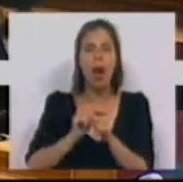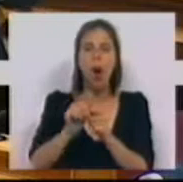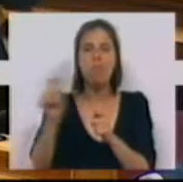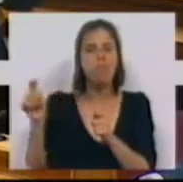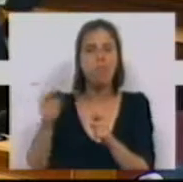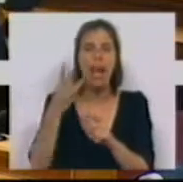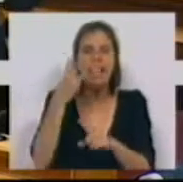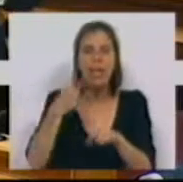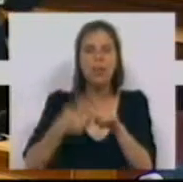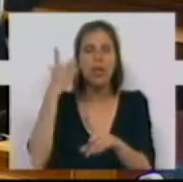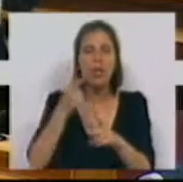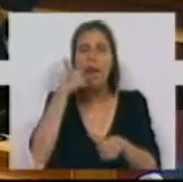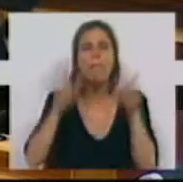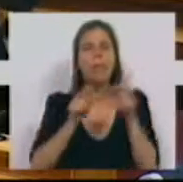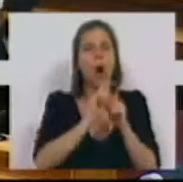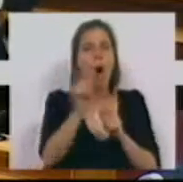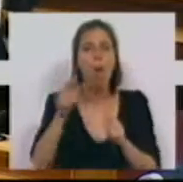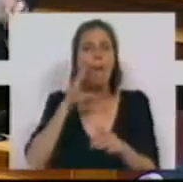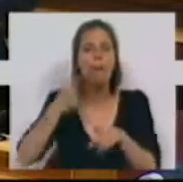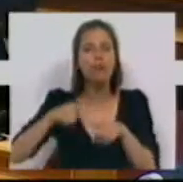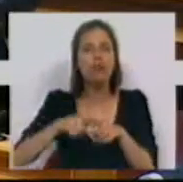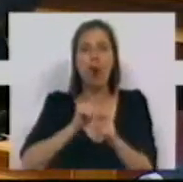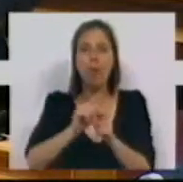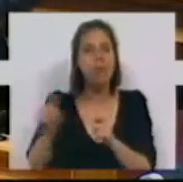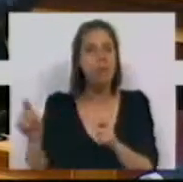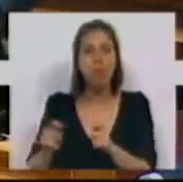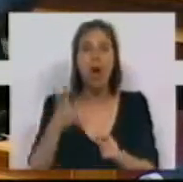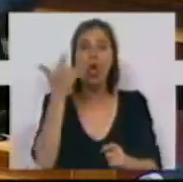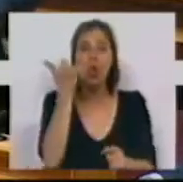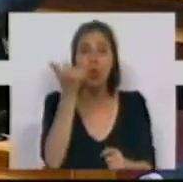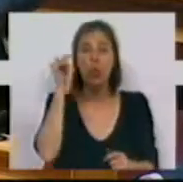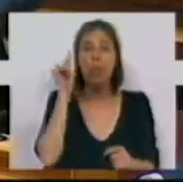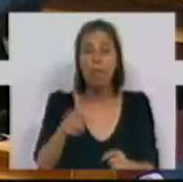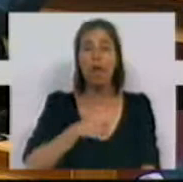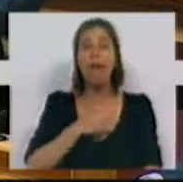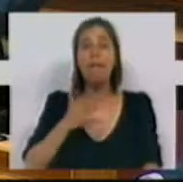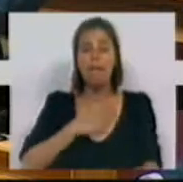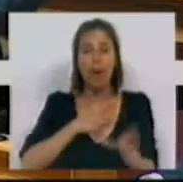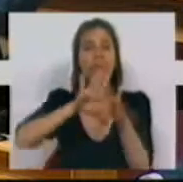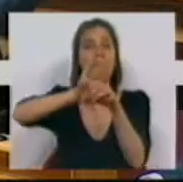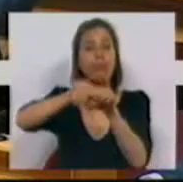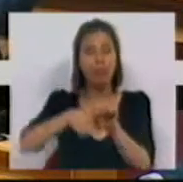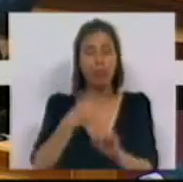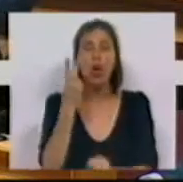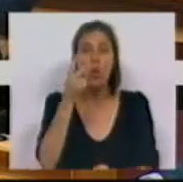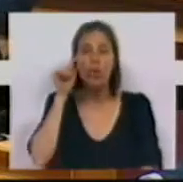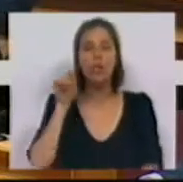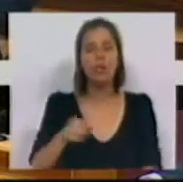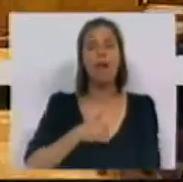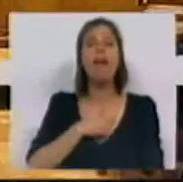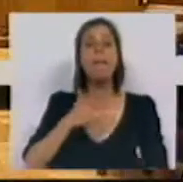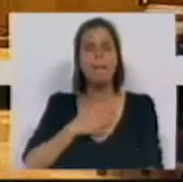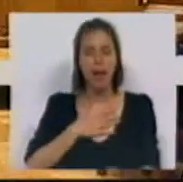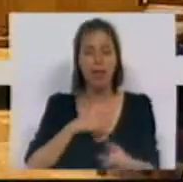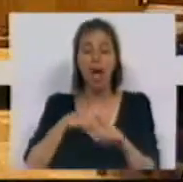triplicou, Srs. Deputados, triplicou. E são duas mil empresas destruídas, duas mil empresas